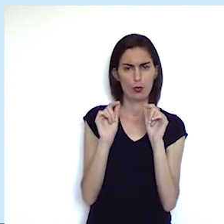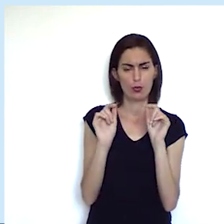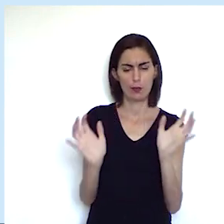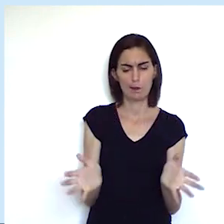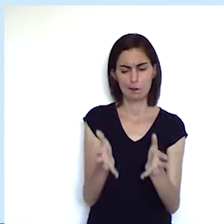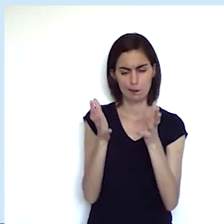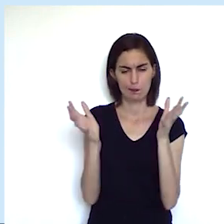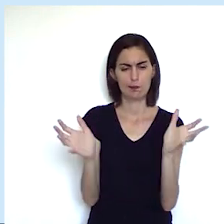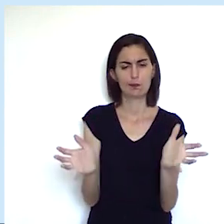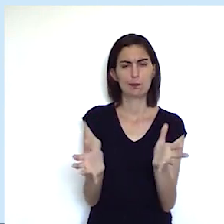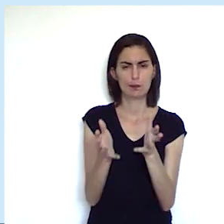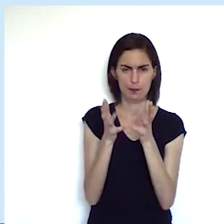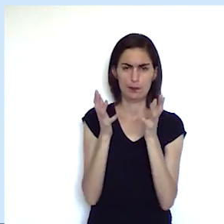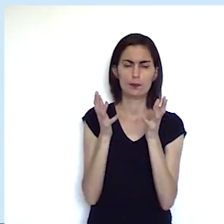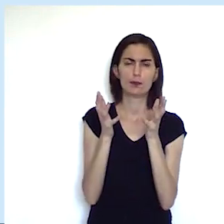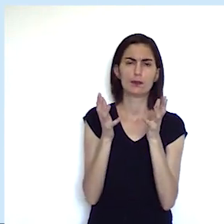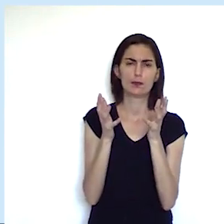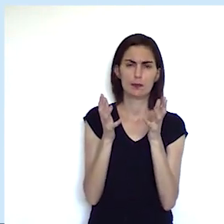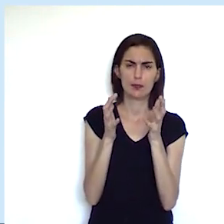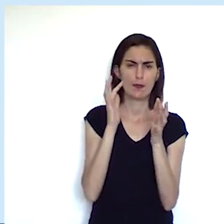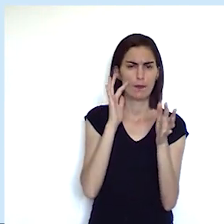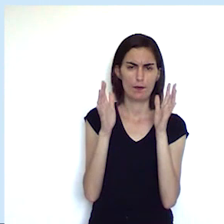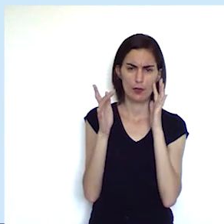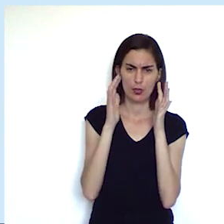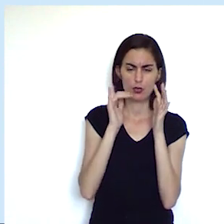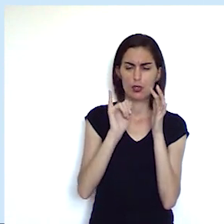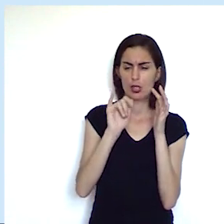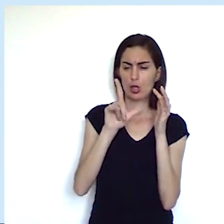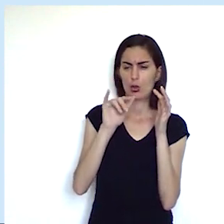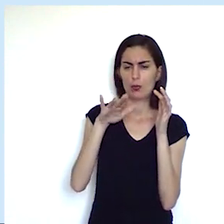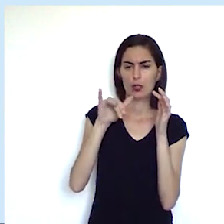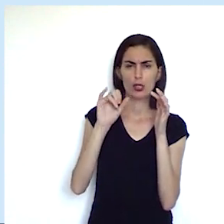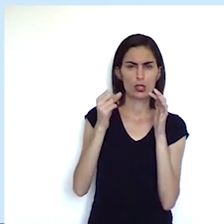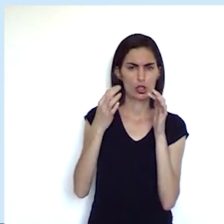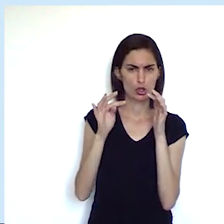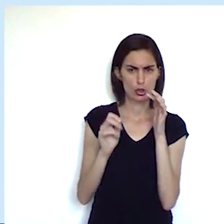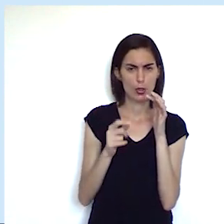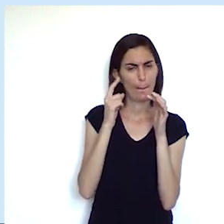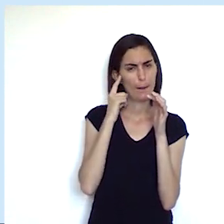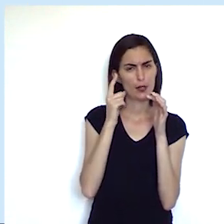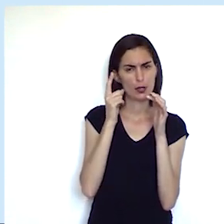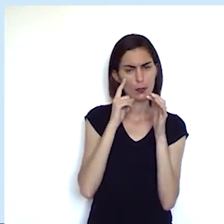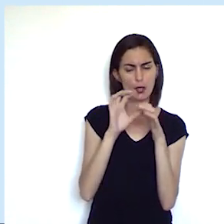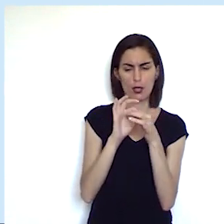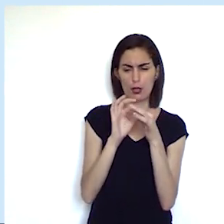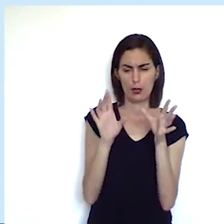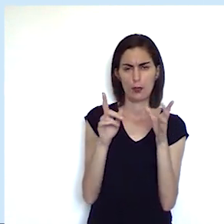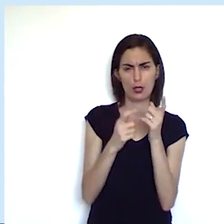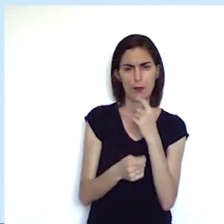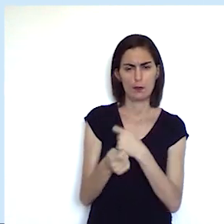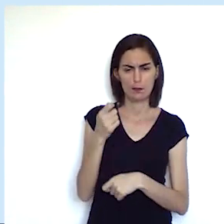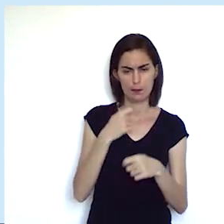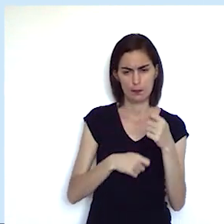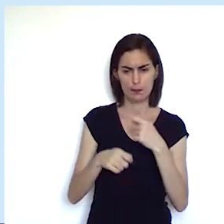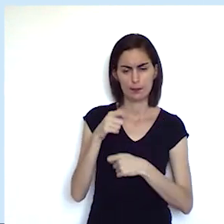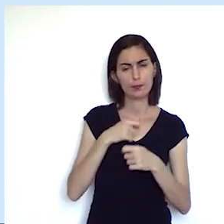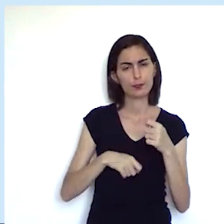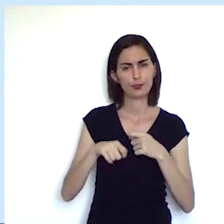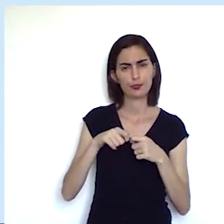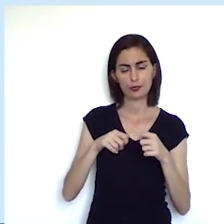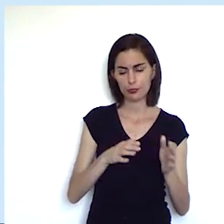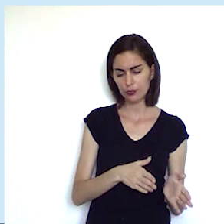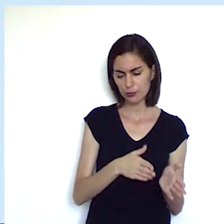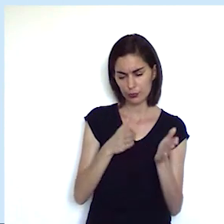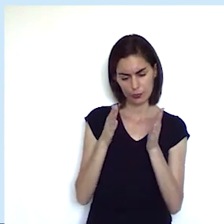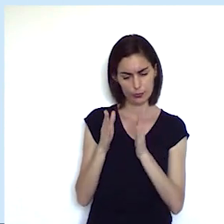influenciadas pela filosofia iluminista e pelo pensamento liberal na economia tendo em vista que uma parcela